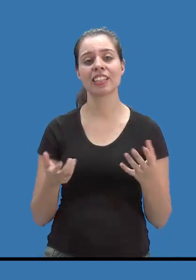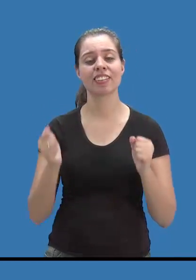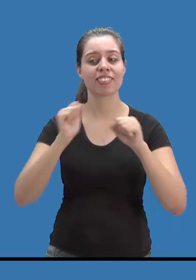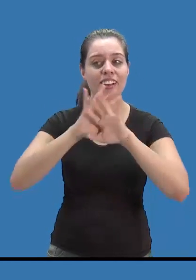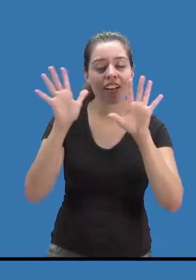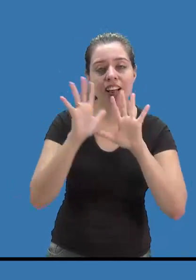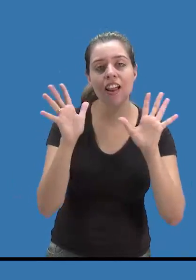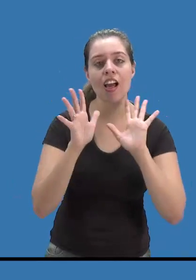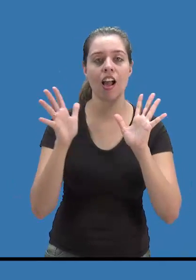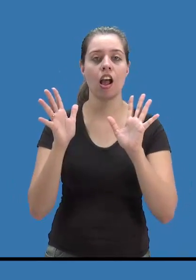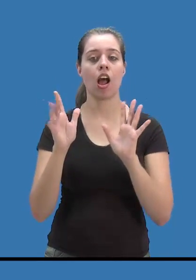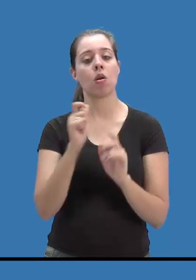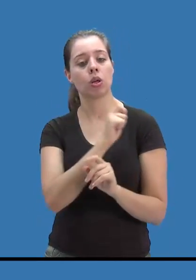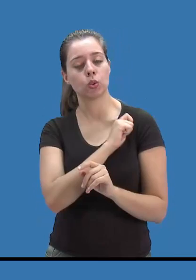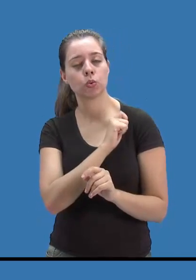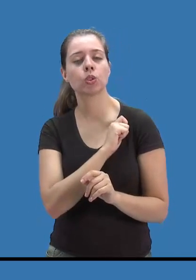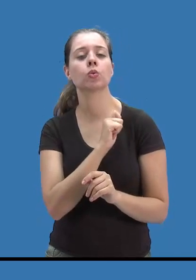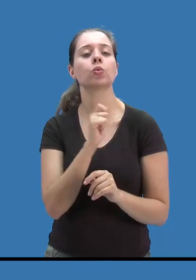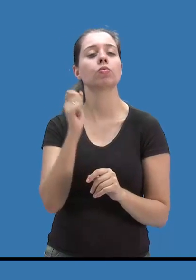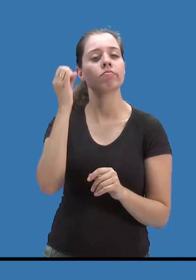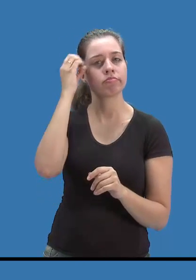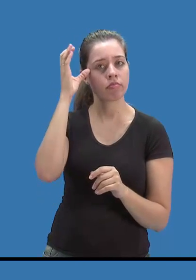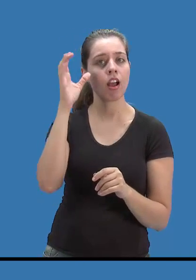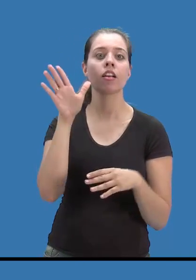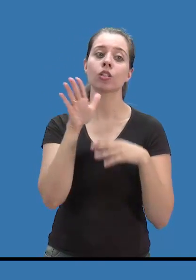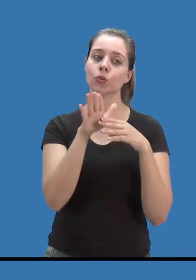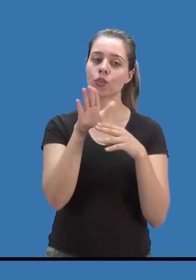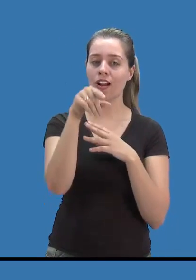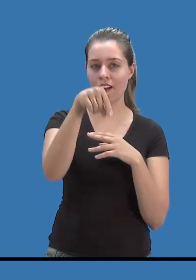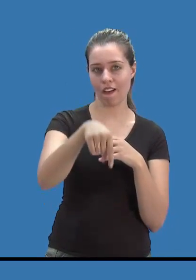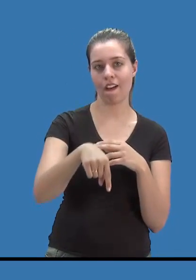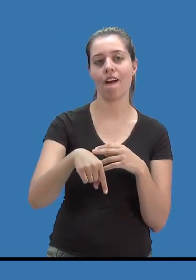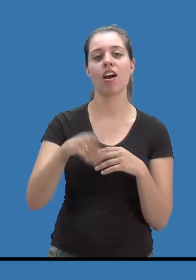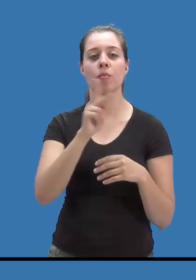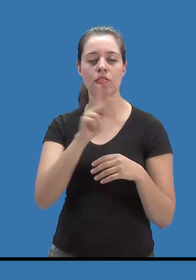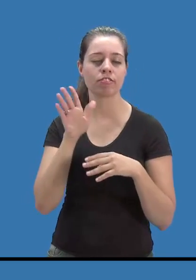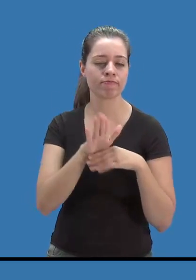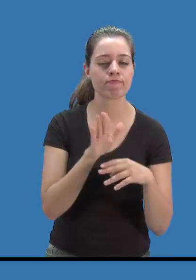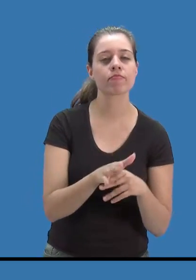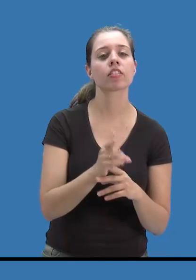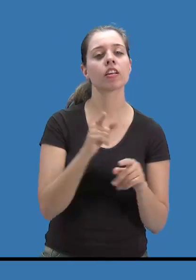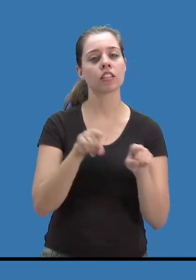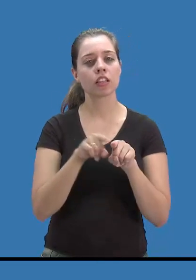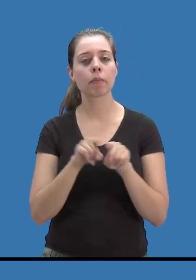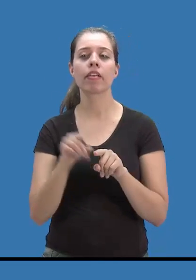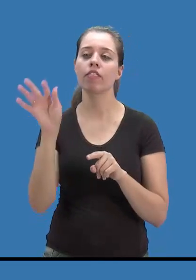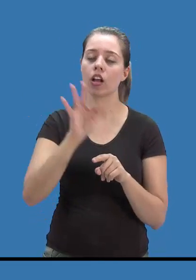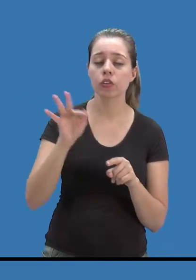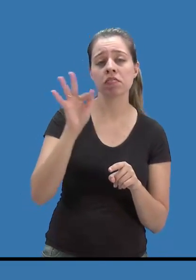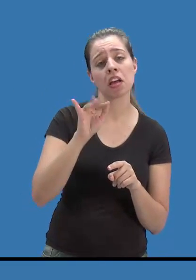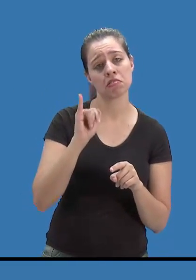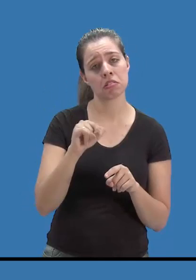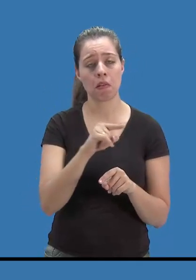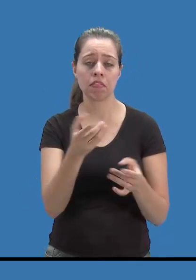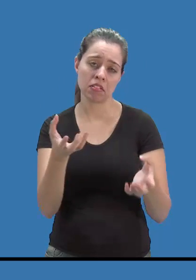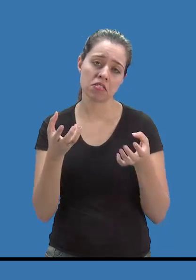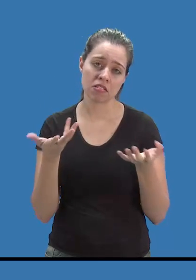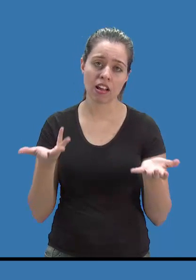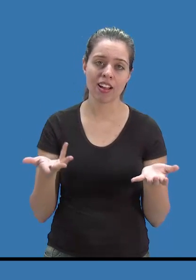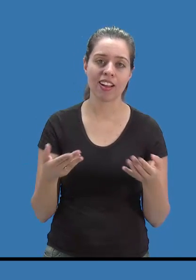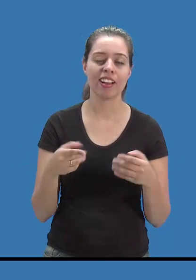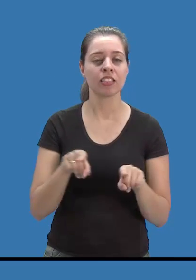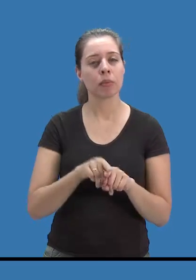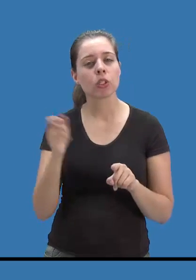claros de um aluno que foi bem atendido na escola, que consegue ser bem atendido no ensino superior, se ele desejar